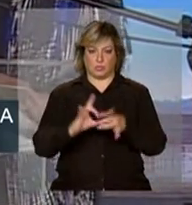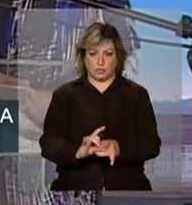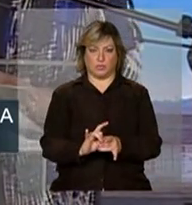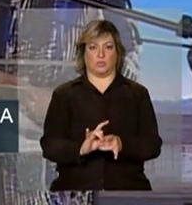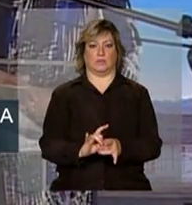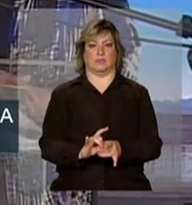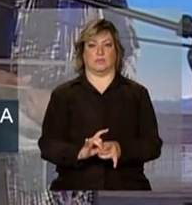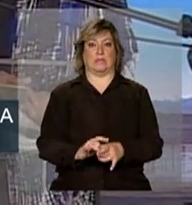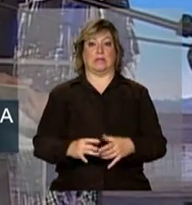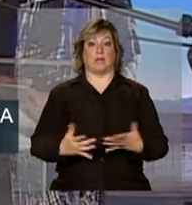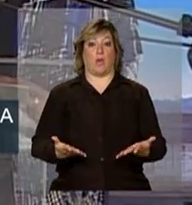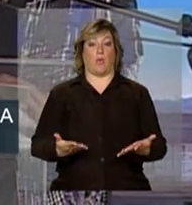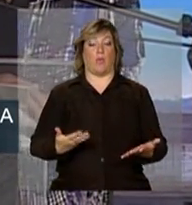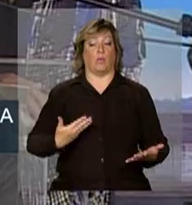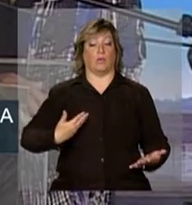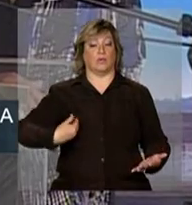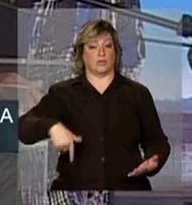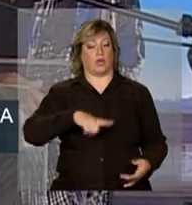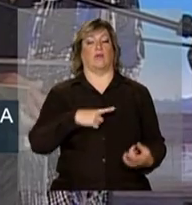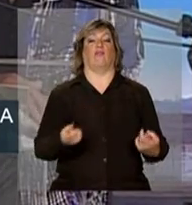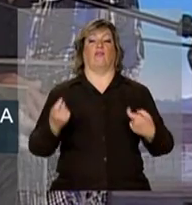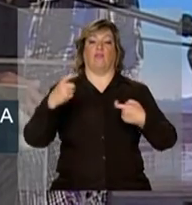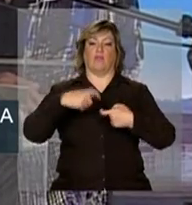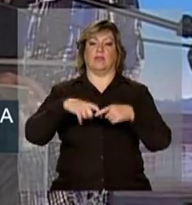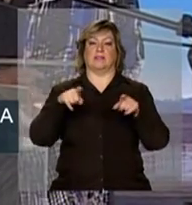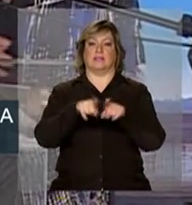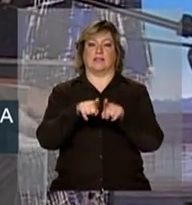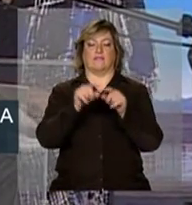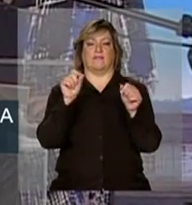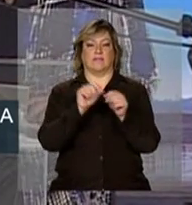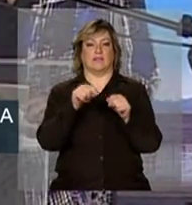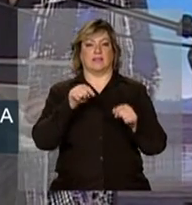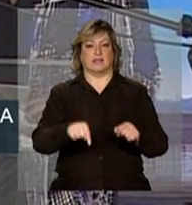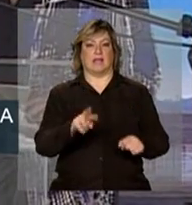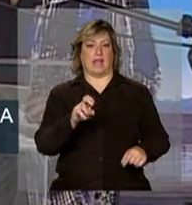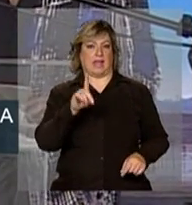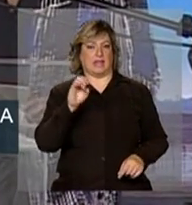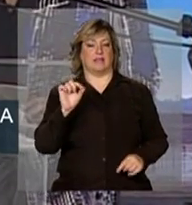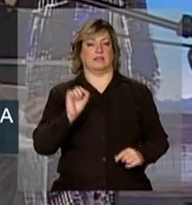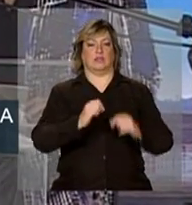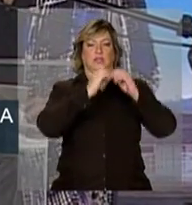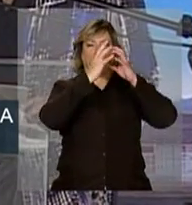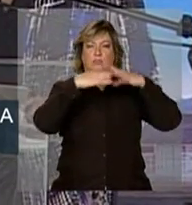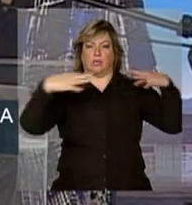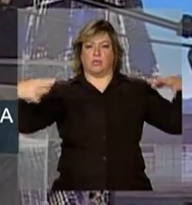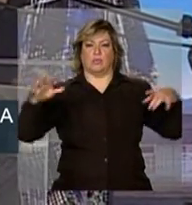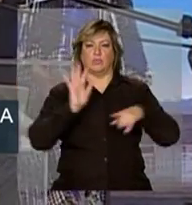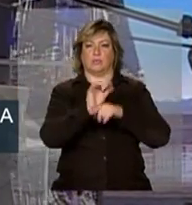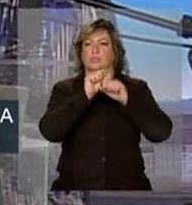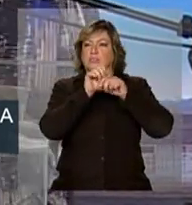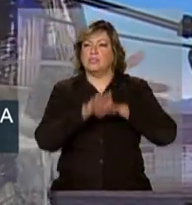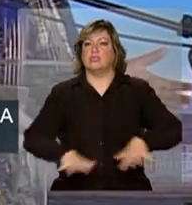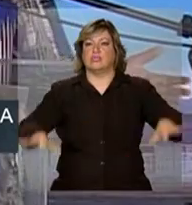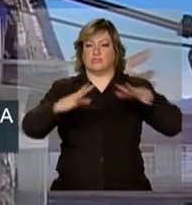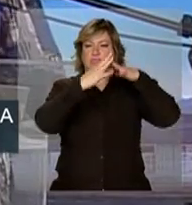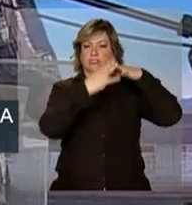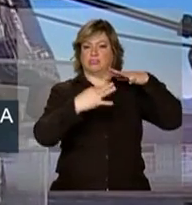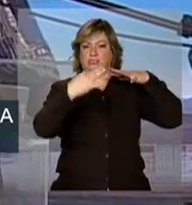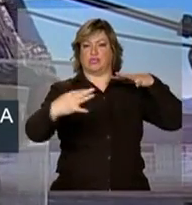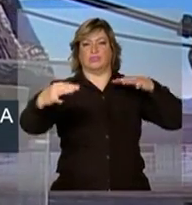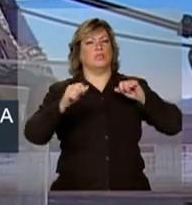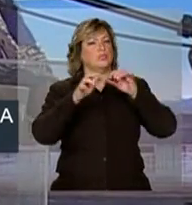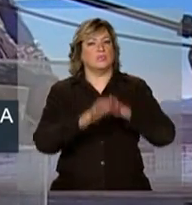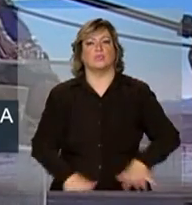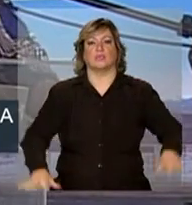Nós voltamos também a investir, não só em geração, mas em redes de transmissão e distribuição ao longo